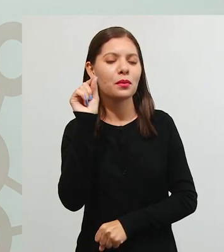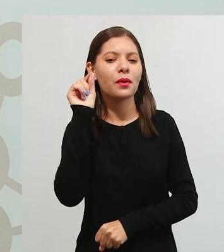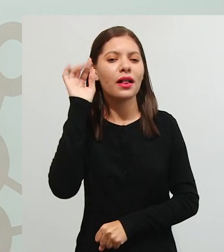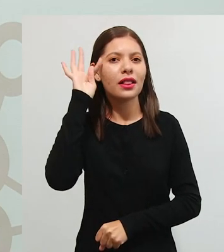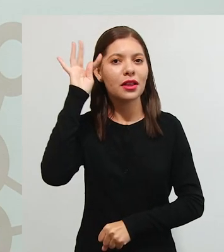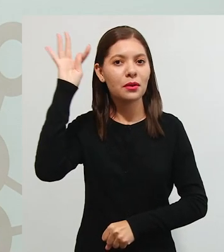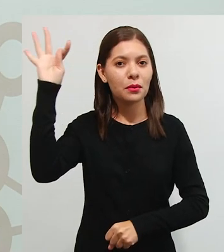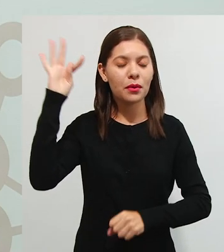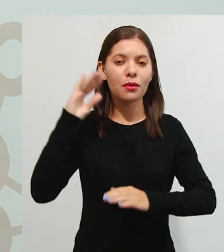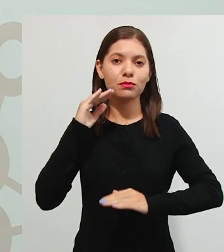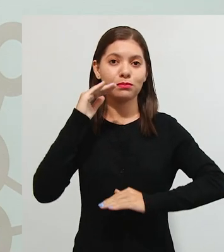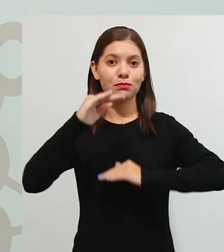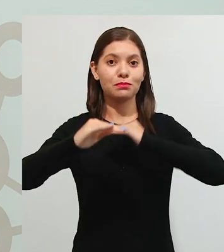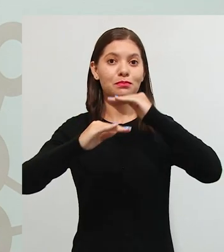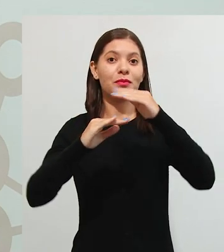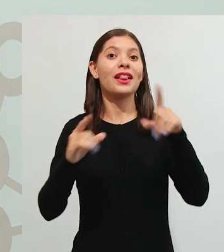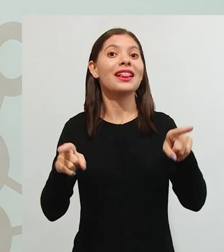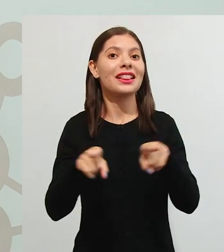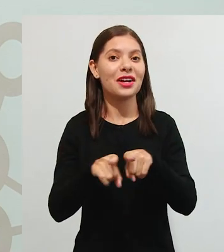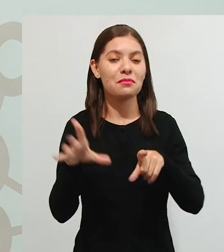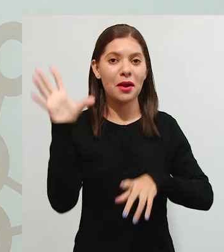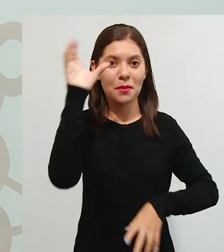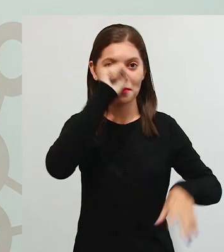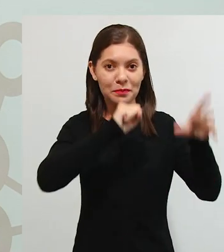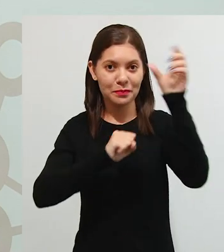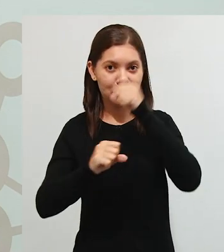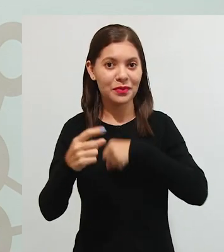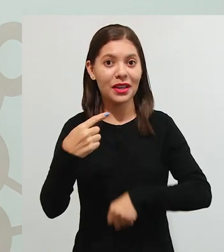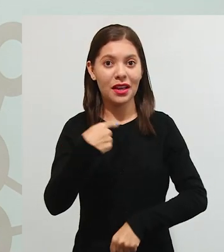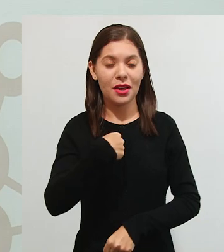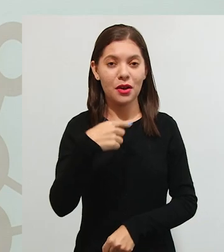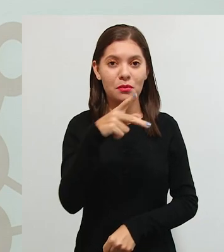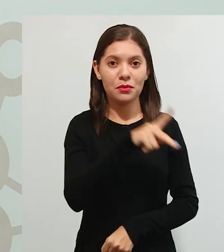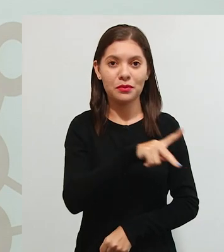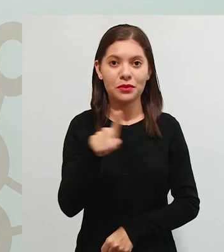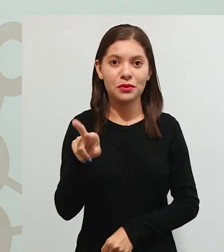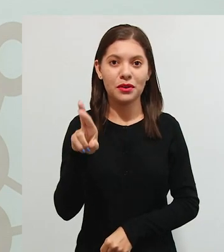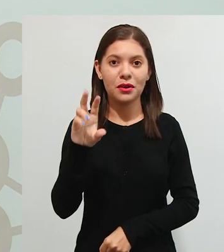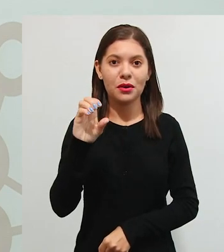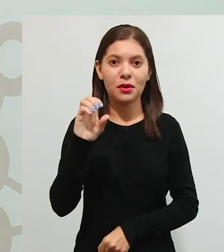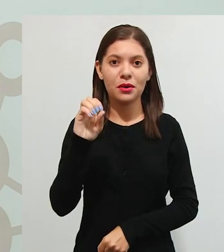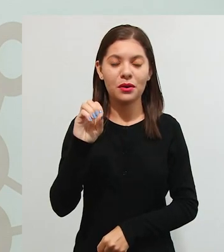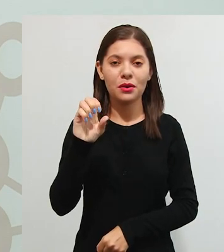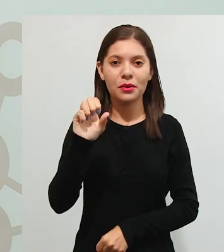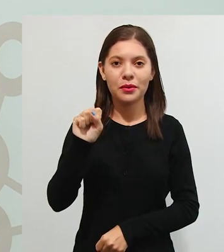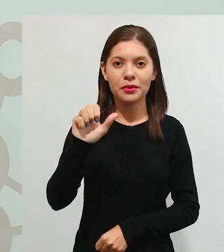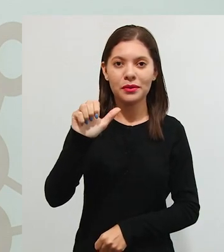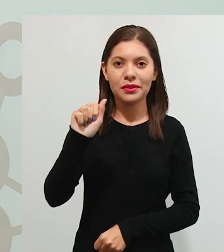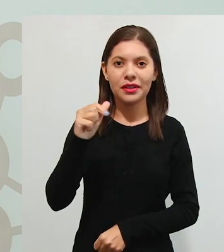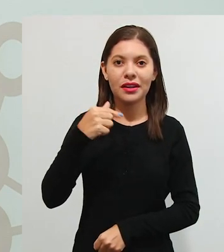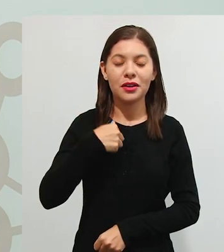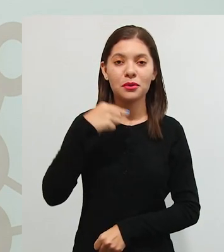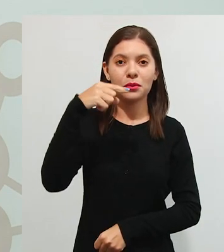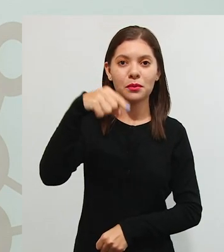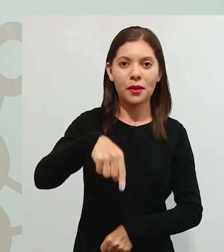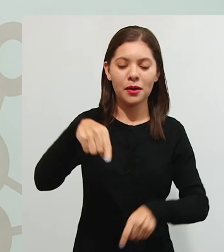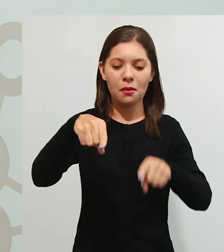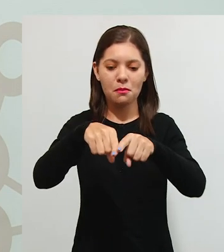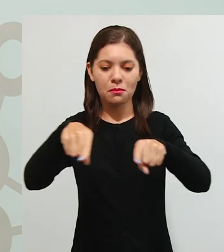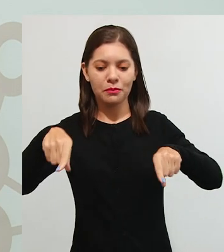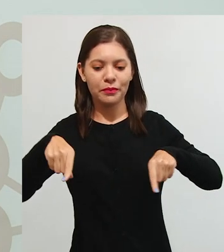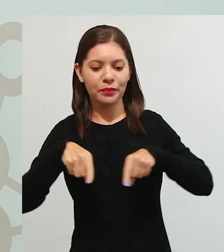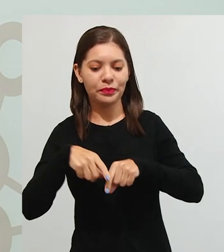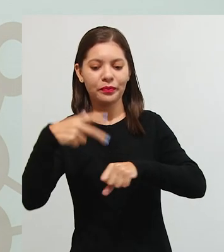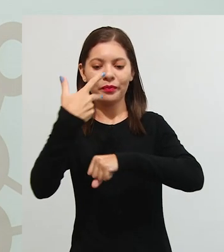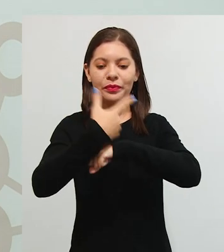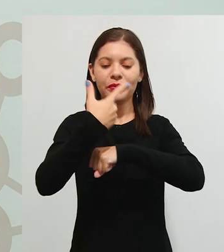do Desenvolvimento e da Aprendizagem. Eu sou a professora Rosa Martins e estou aqui no estúdio do Campus